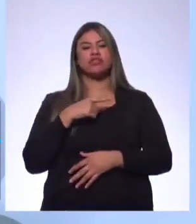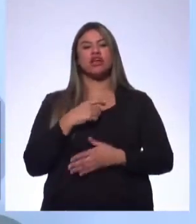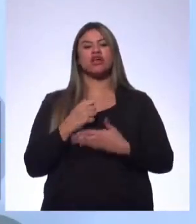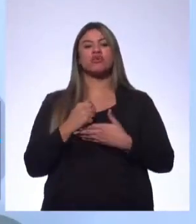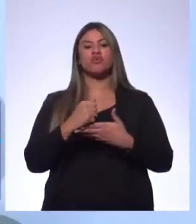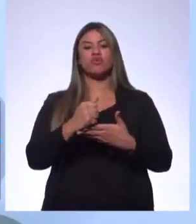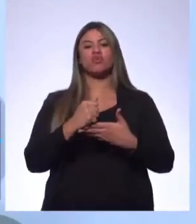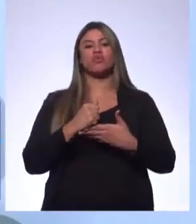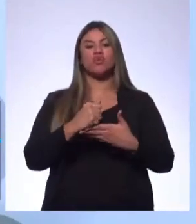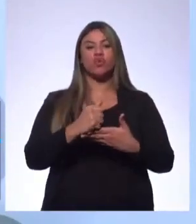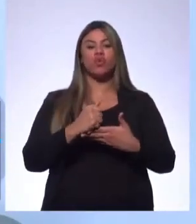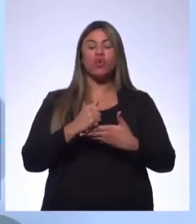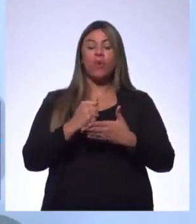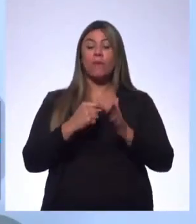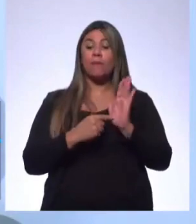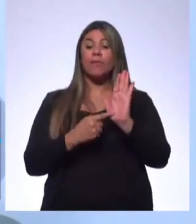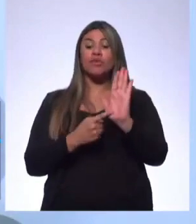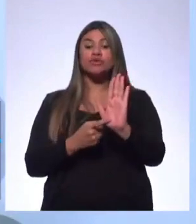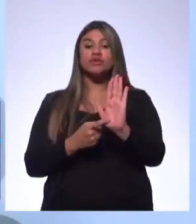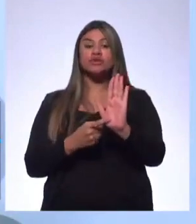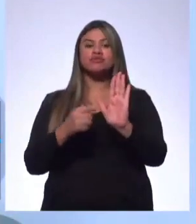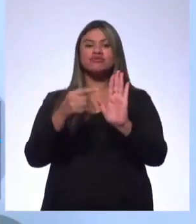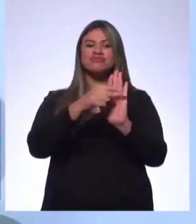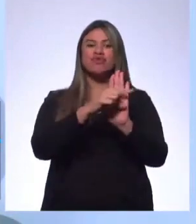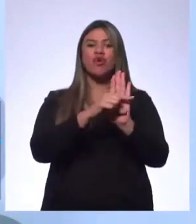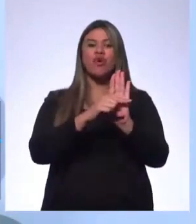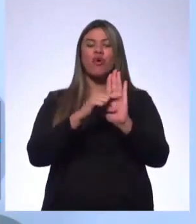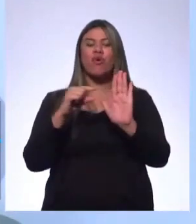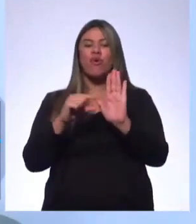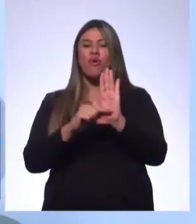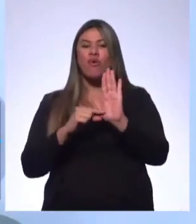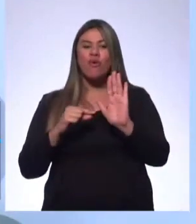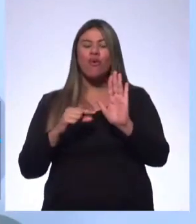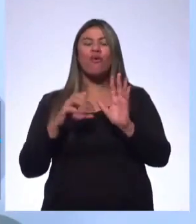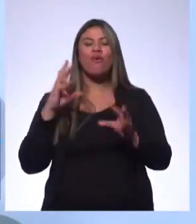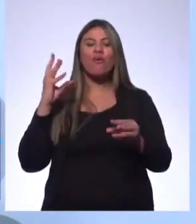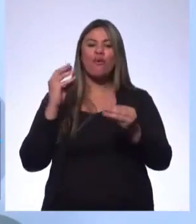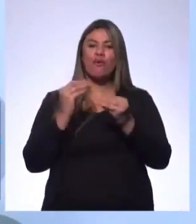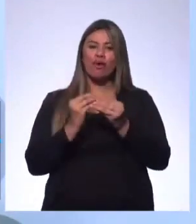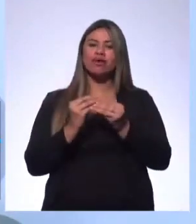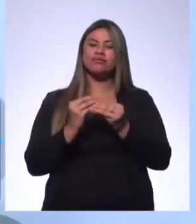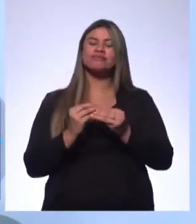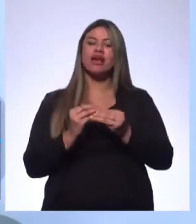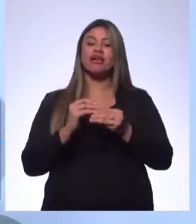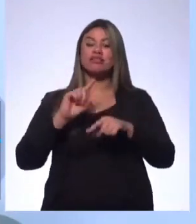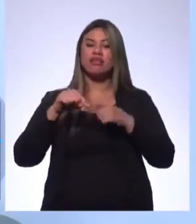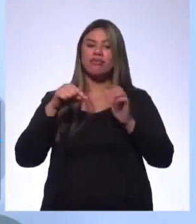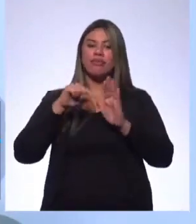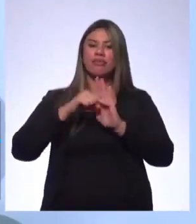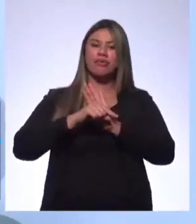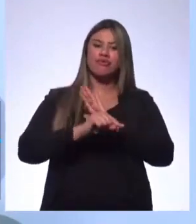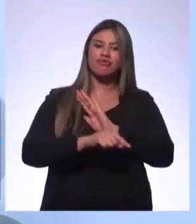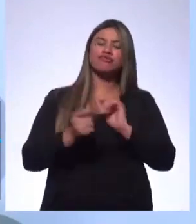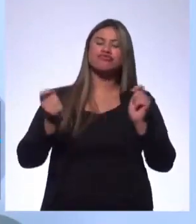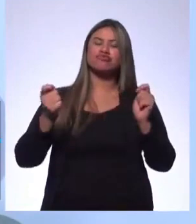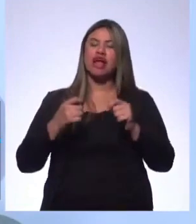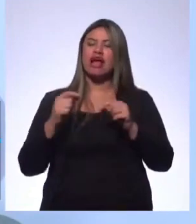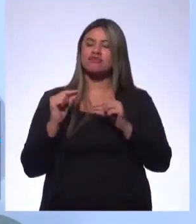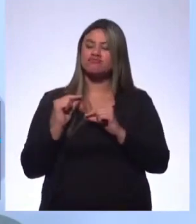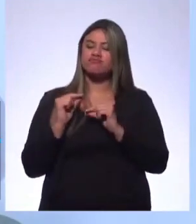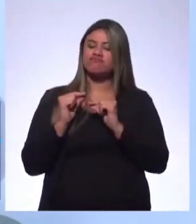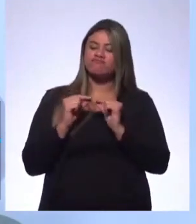trazendo o leitor para aquele contexto que é o contexto da resenha. Então, ele vai se aprofundando, vai chegando